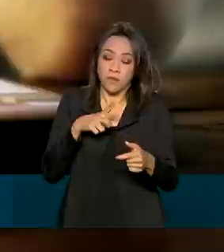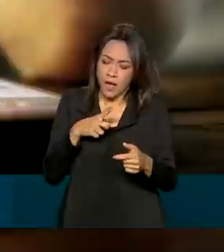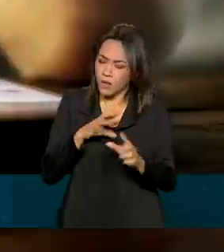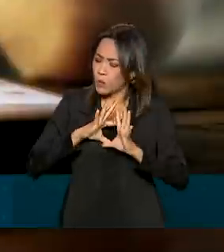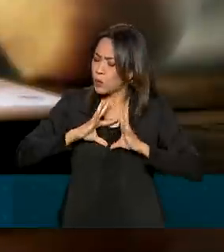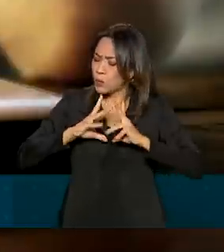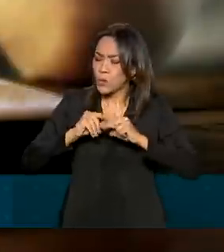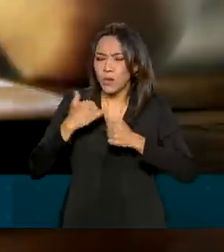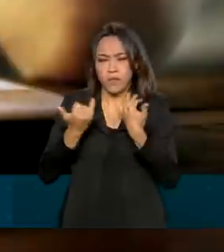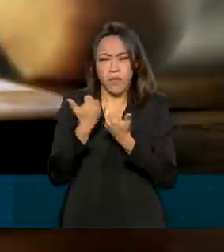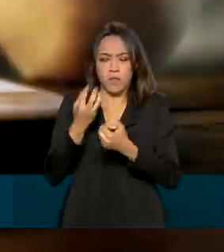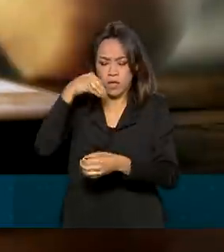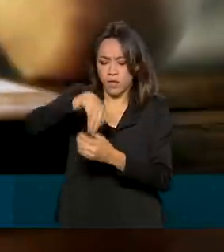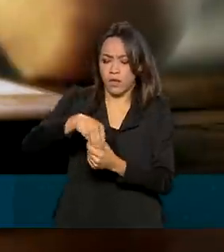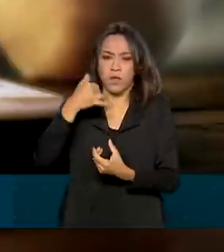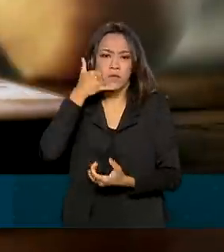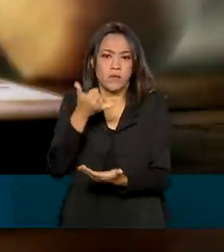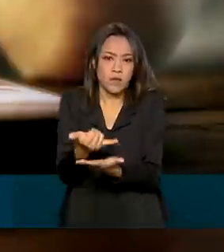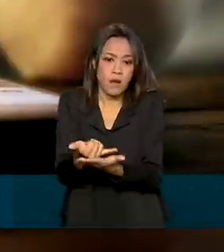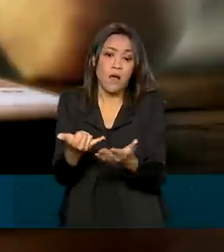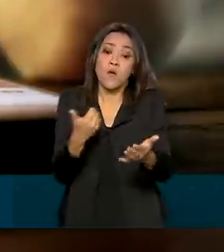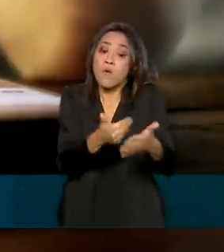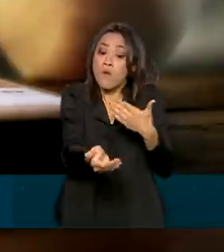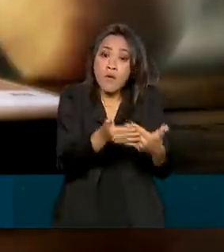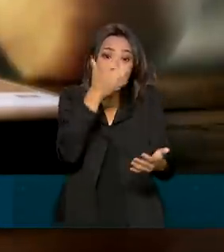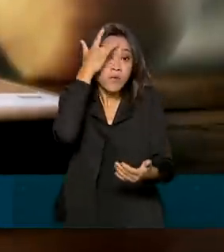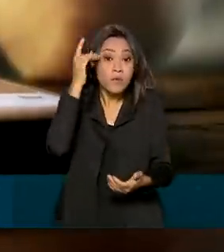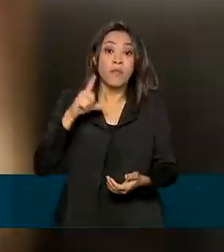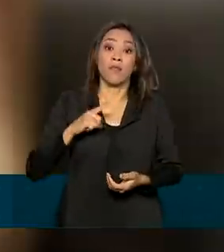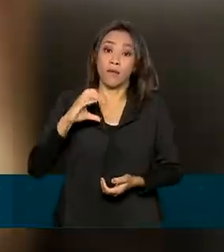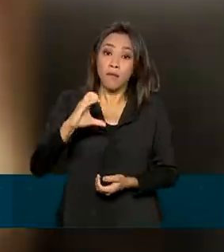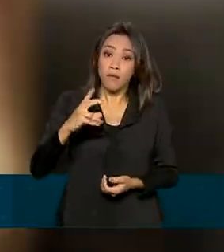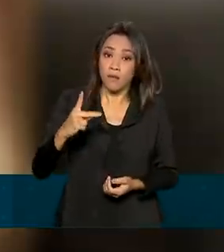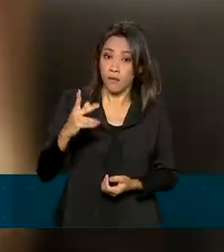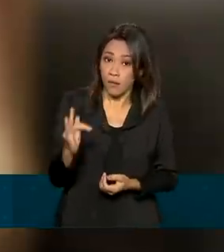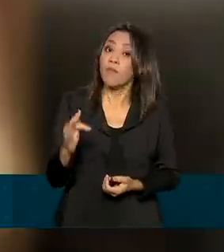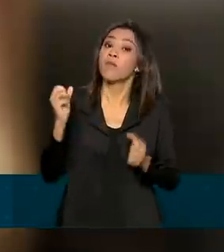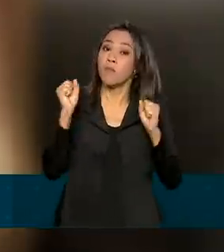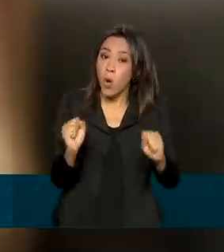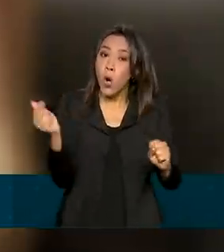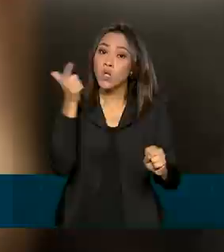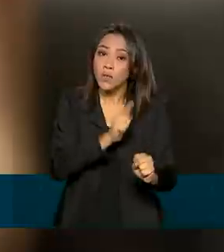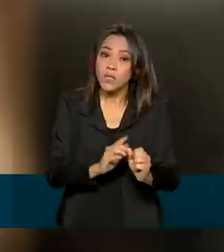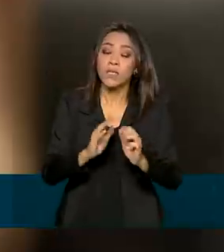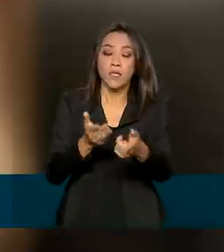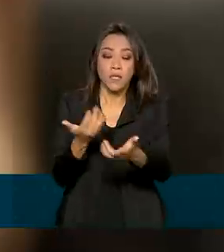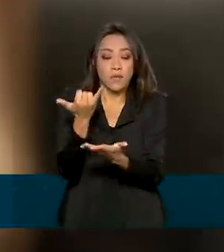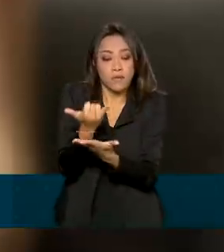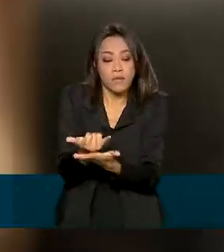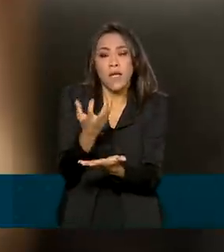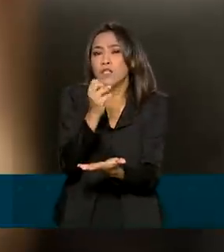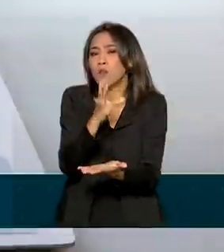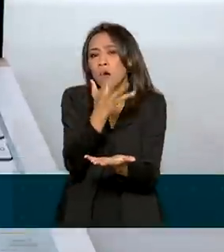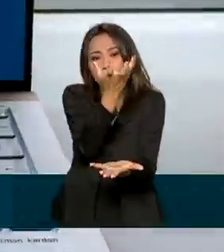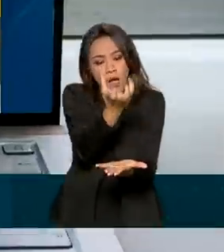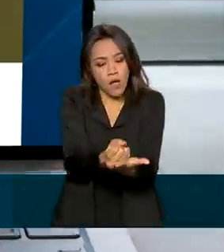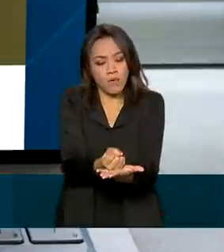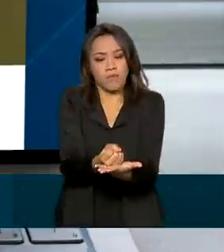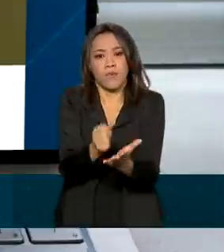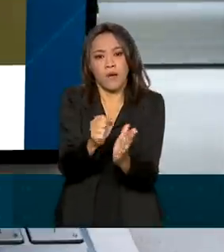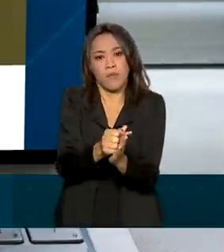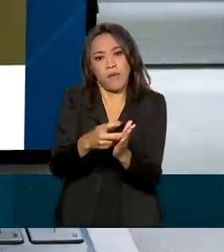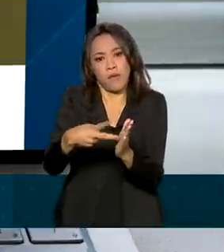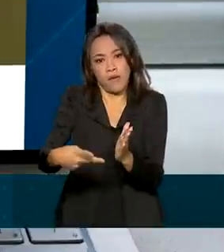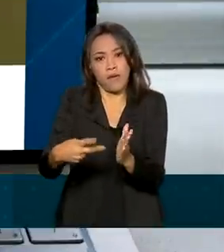Qualquer pessoa com CPF pode adquirir a carteira digital. Para isso, basta baixar o aplicativo no celular. No